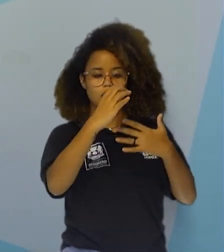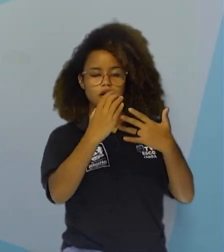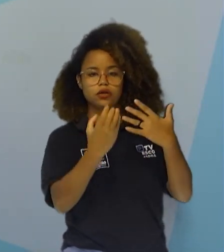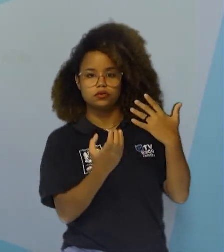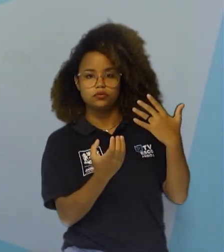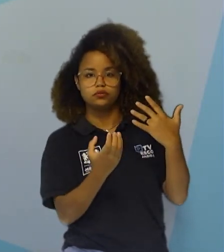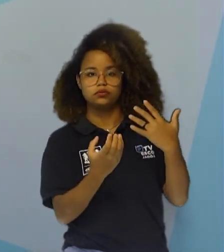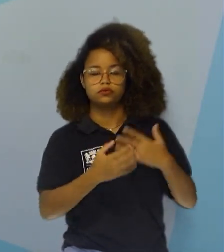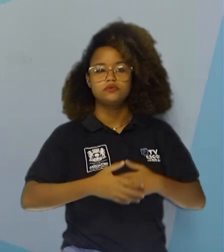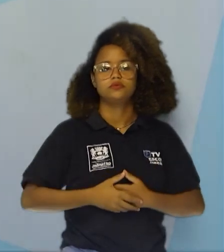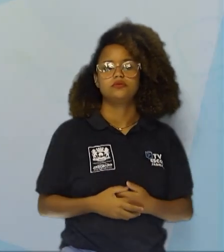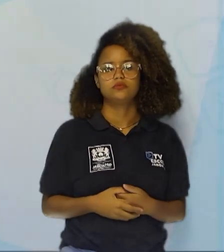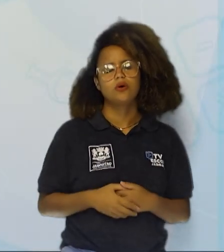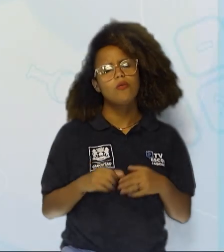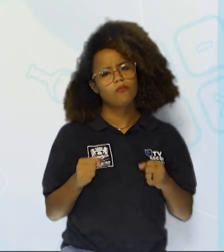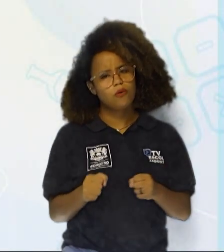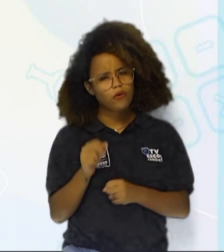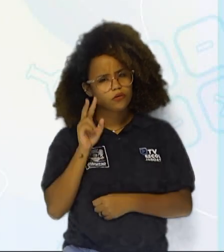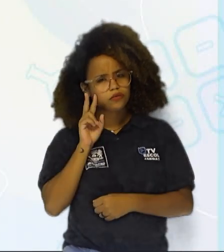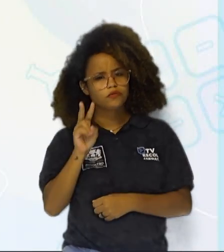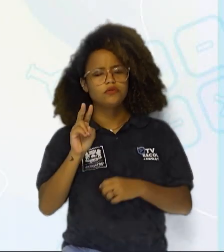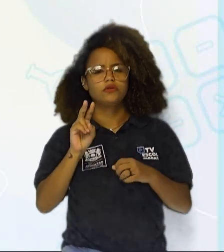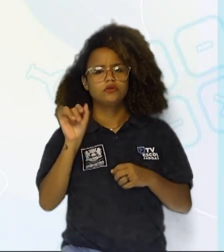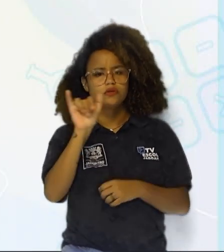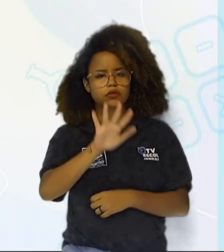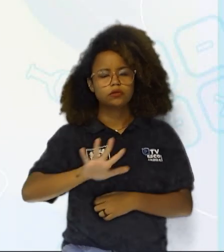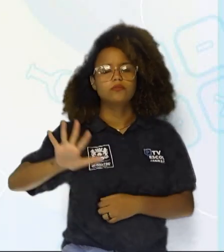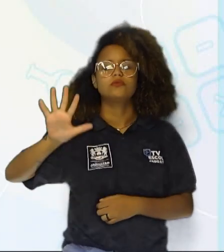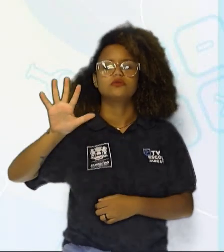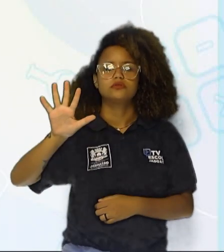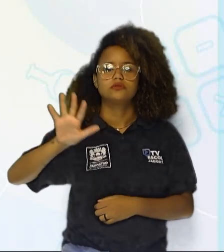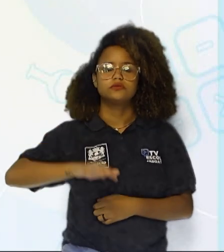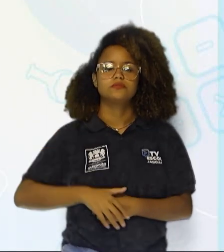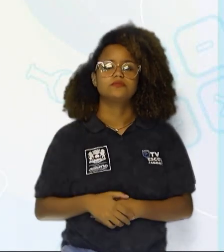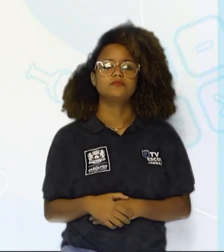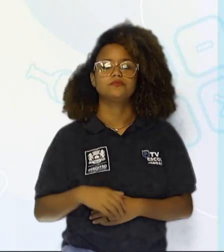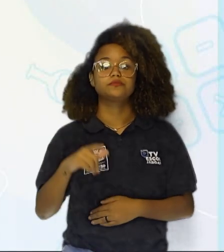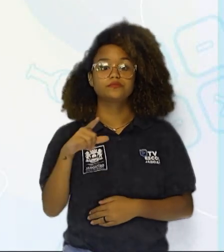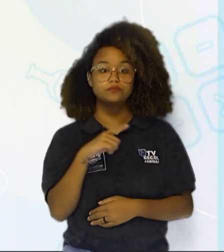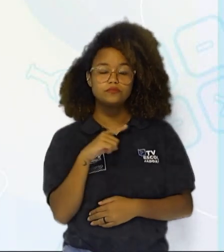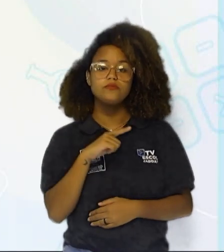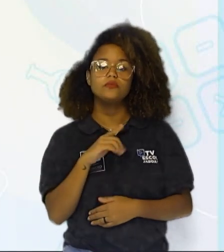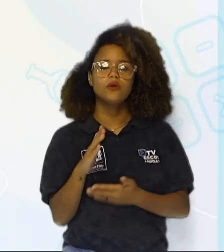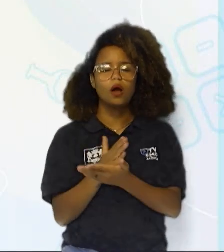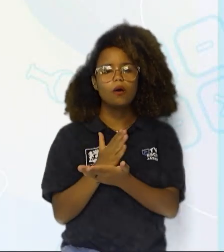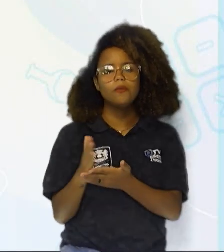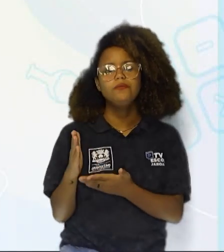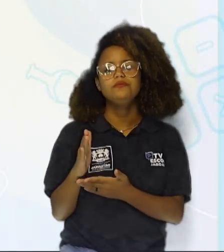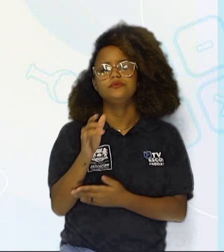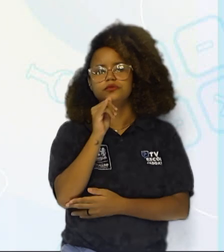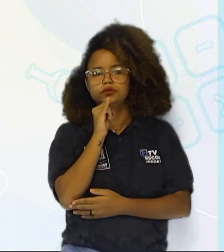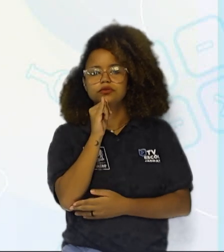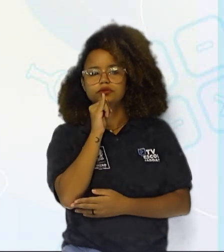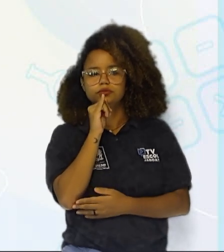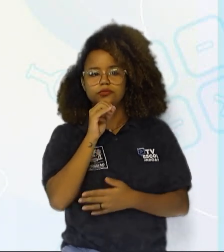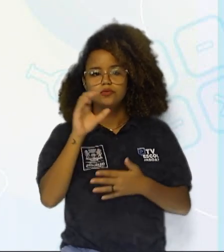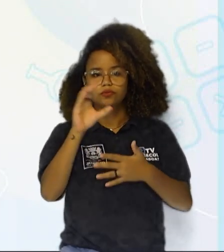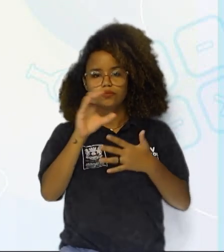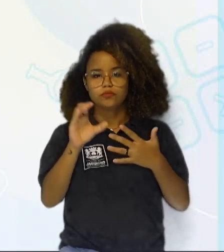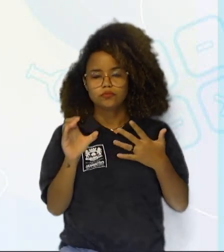Como você pode ver na imagem, nós temos aí uns exemplos das cadeias alimentares.